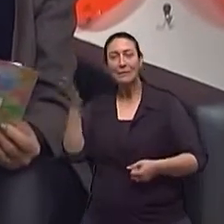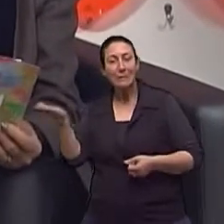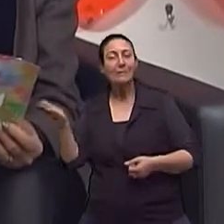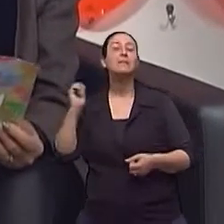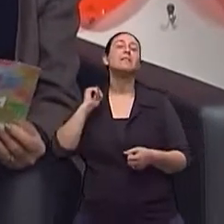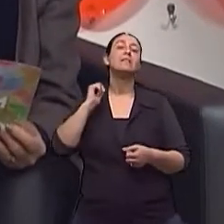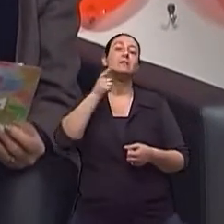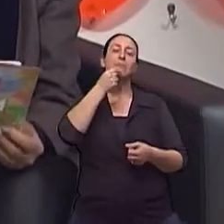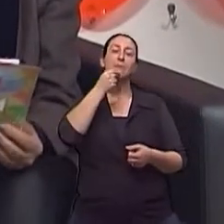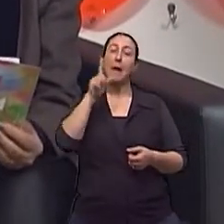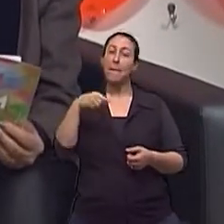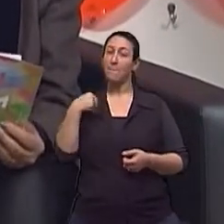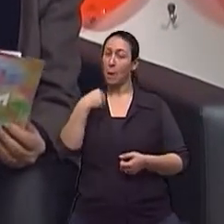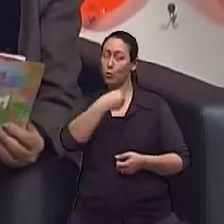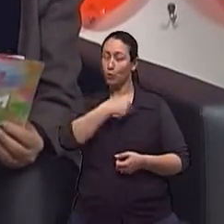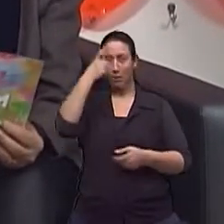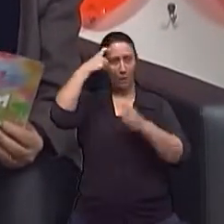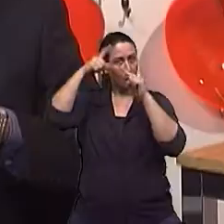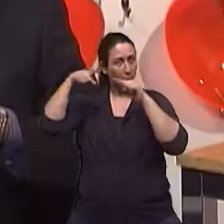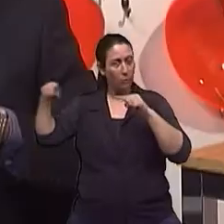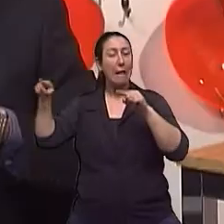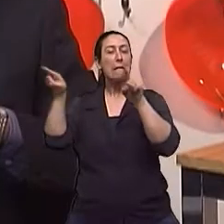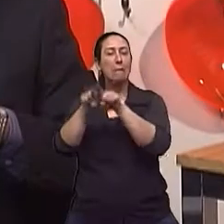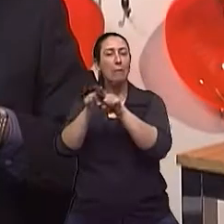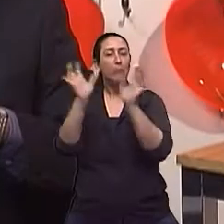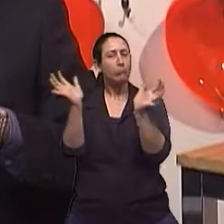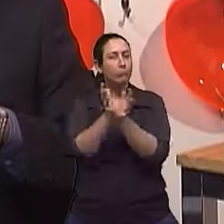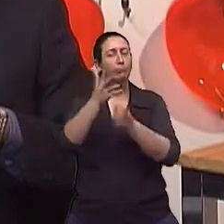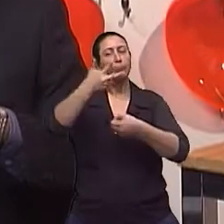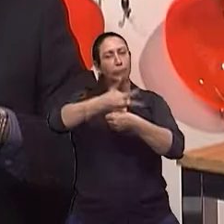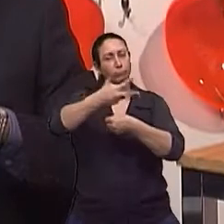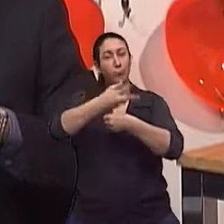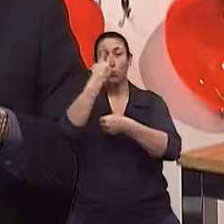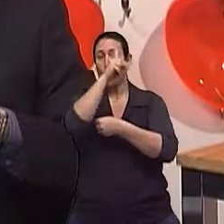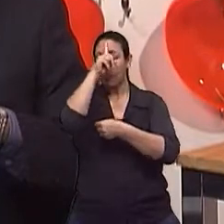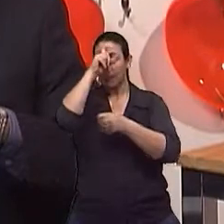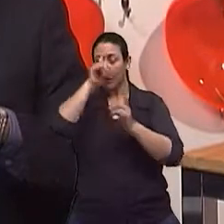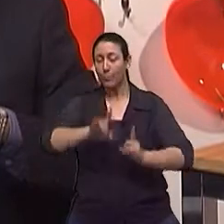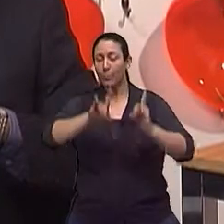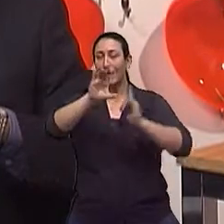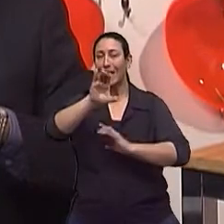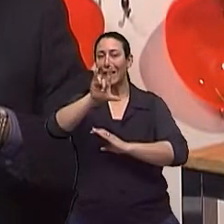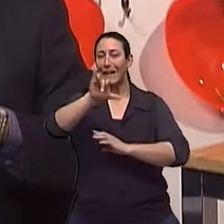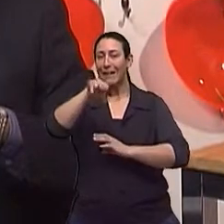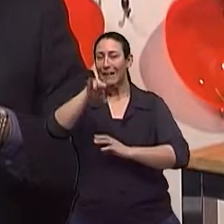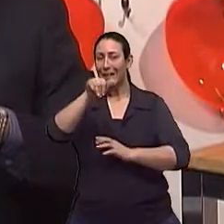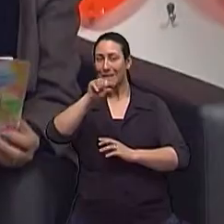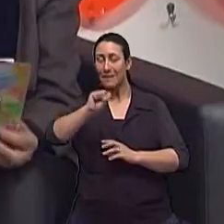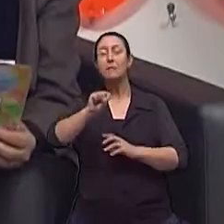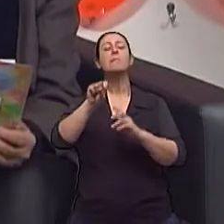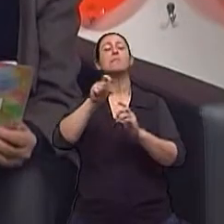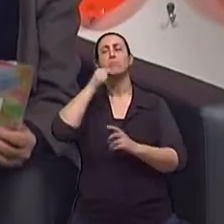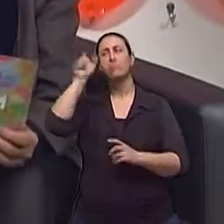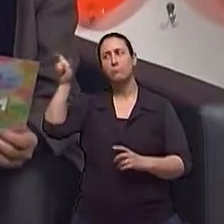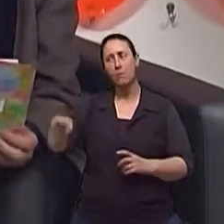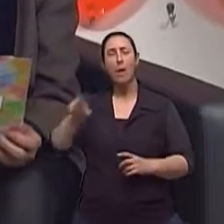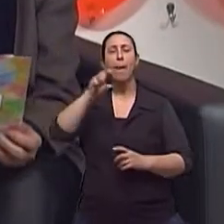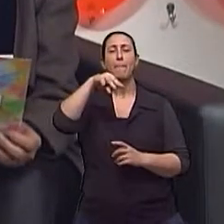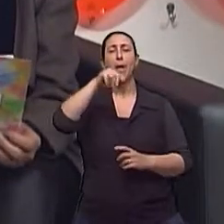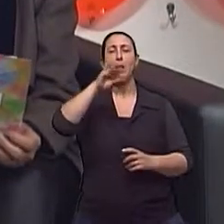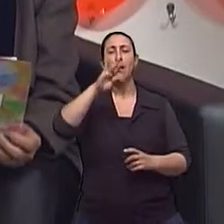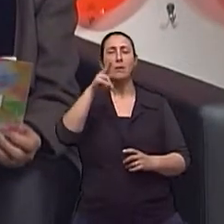o Dr. Matheus, médico, neurologista e geriatra do Hospital de Clínicas de Porto Alegre. Nome dele todo, Matheus Roriz Cruz. Matheus,